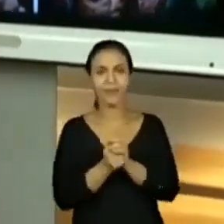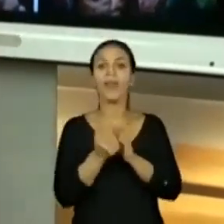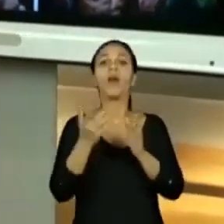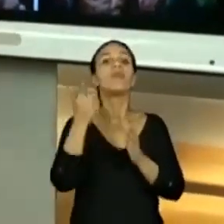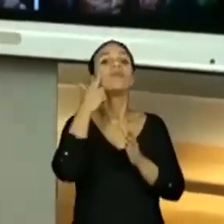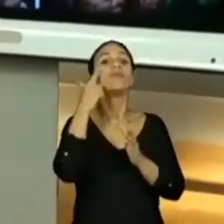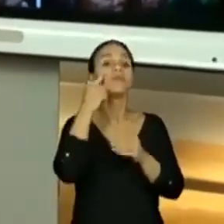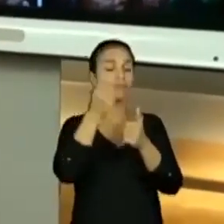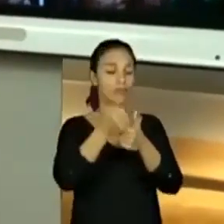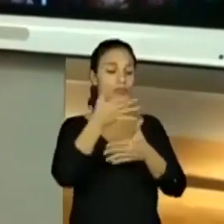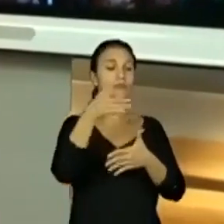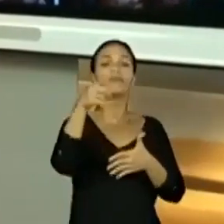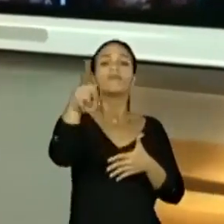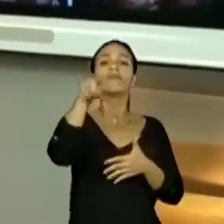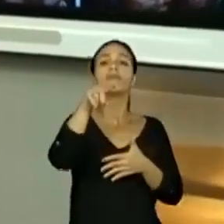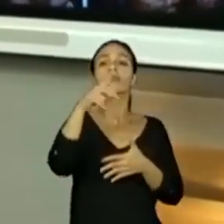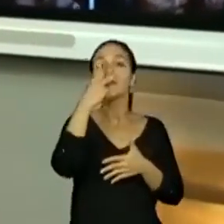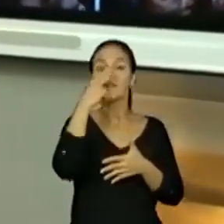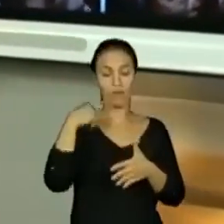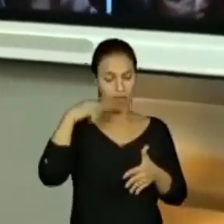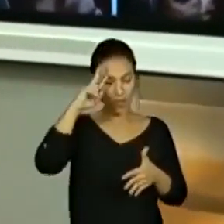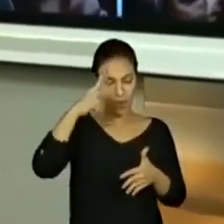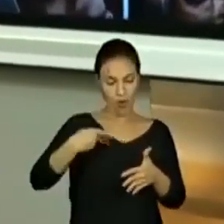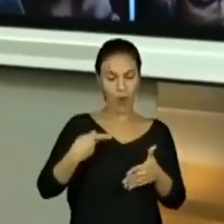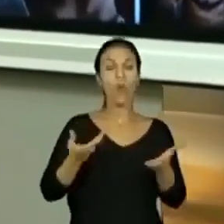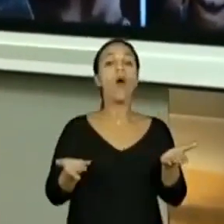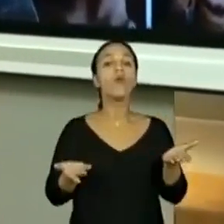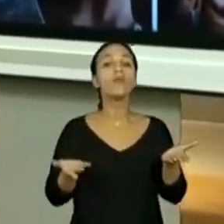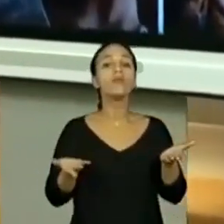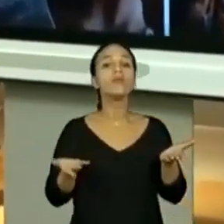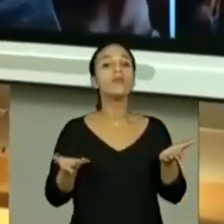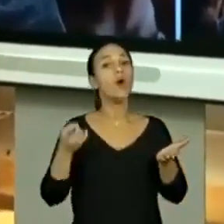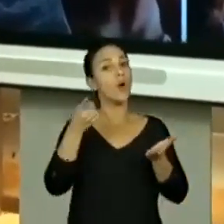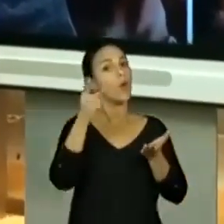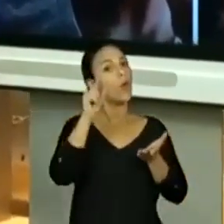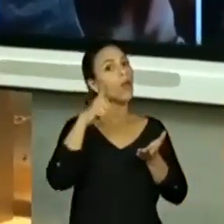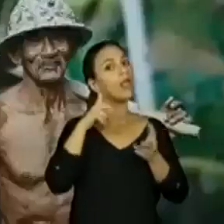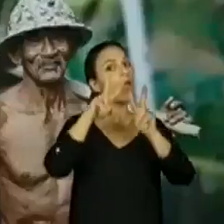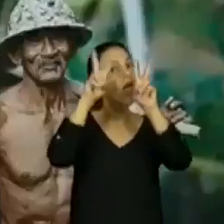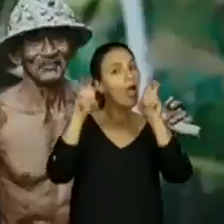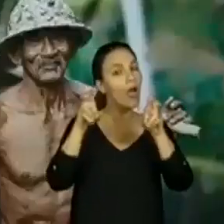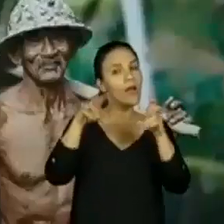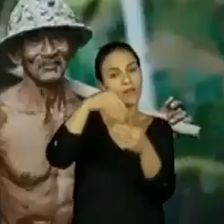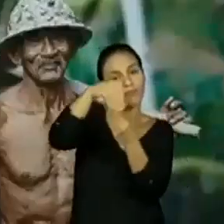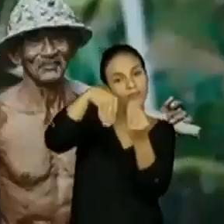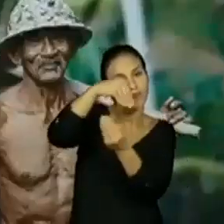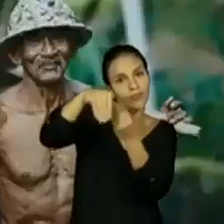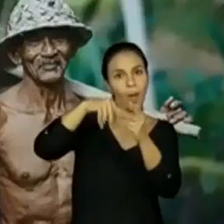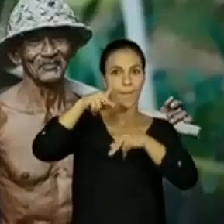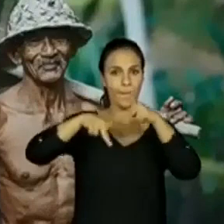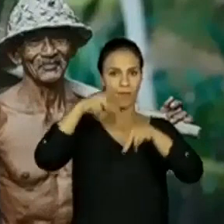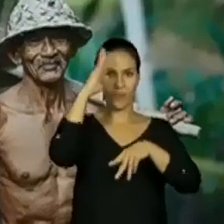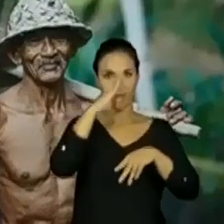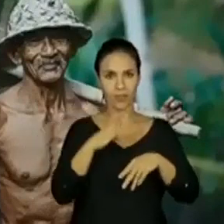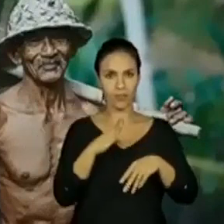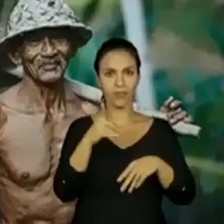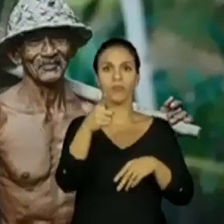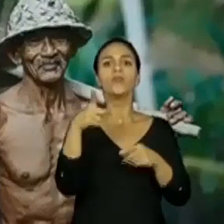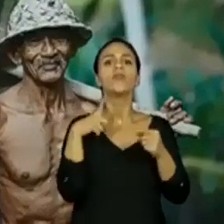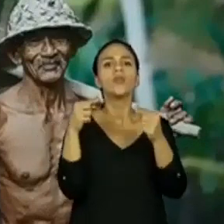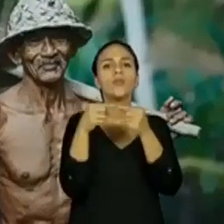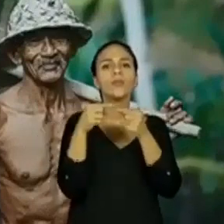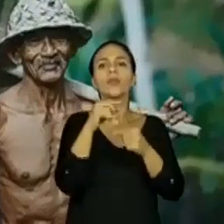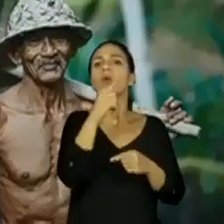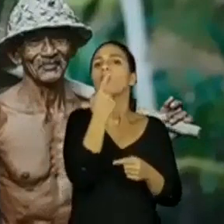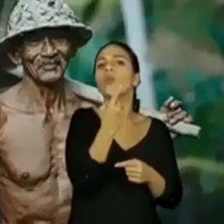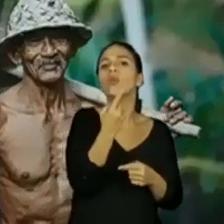comentários. Vocês se reconhecem em qual? Lembrando que nós estamos trabalhando miscigenação do Brasil. Por favor, vocês se reconhecem na margem 1,